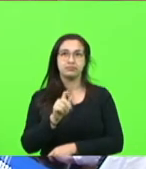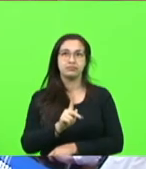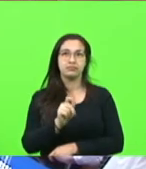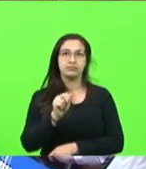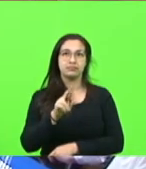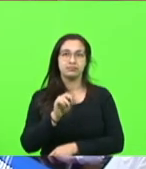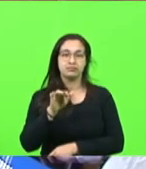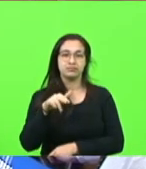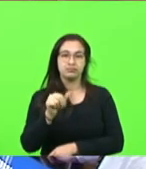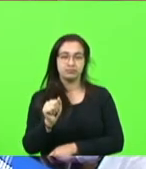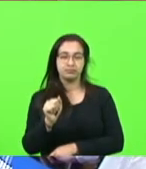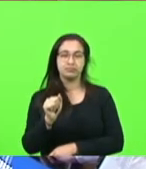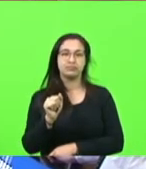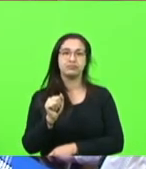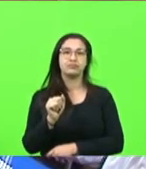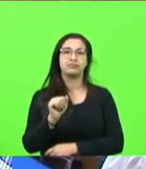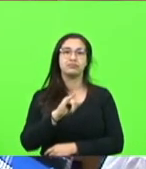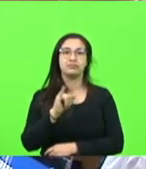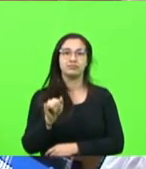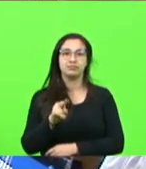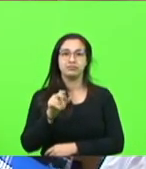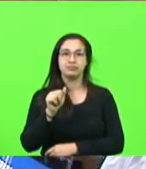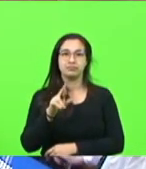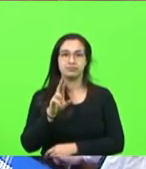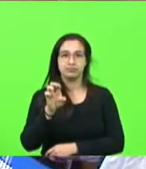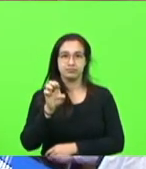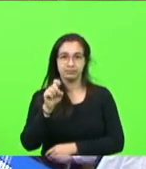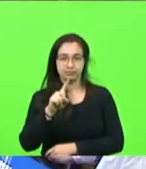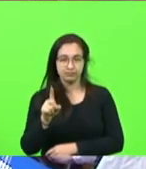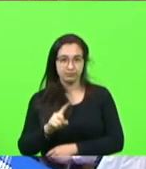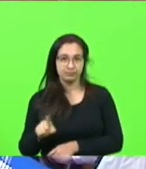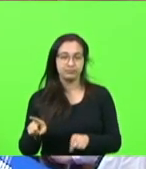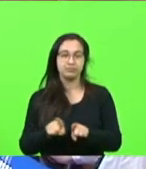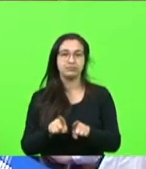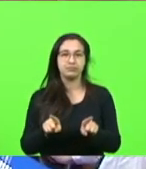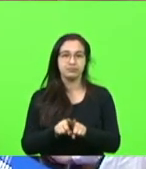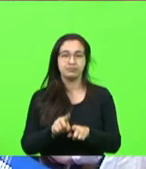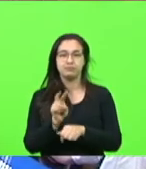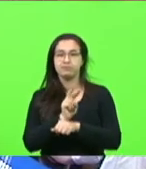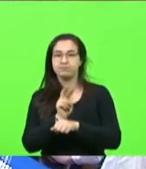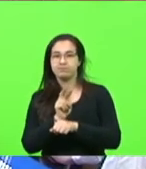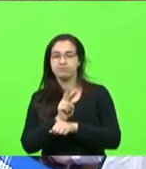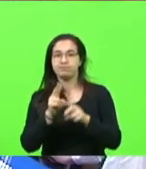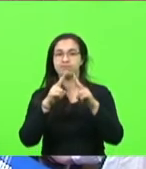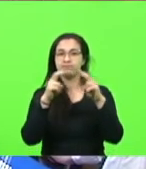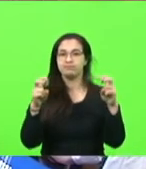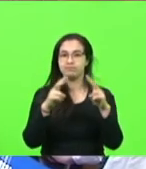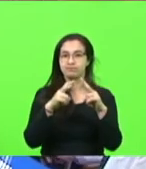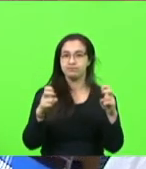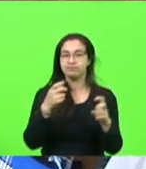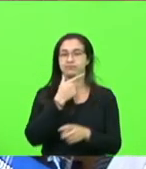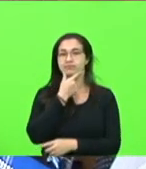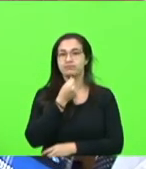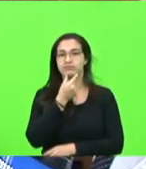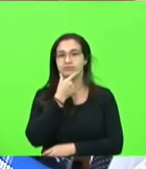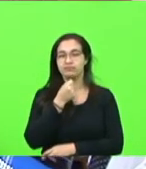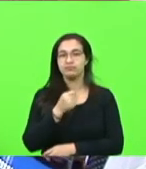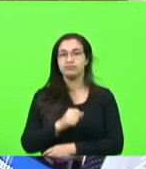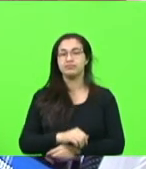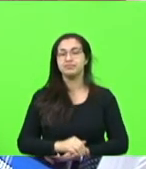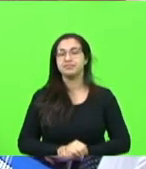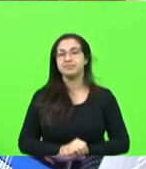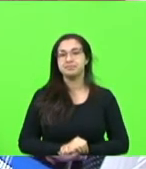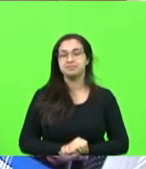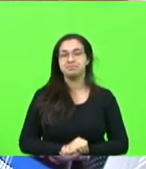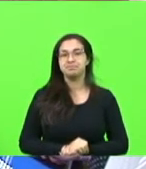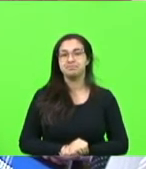Juarez, o nosso supervisor de Florianópolis e, como o senhor bem